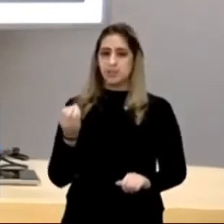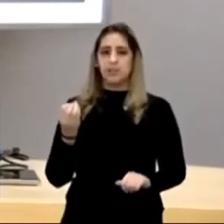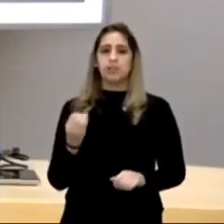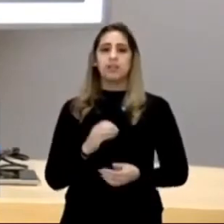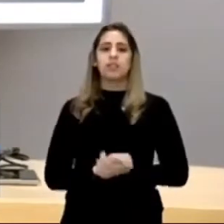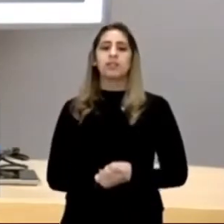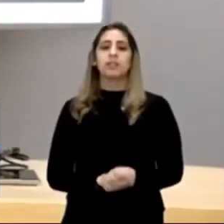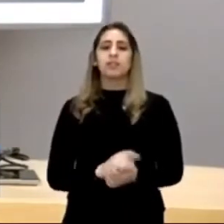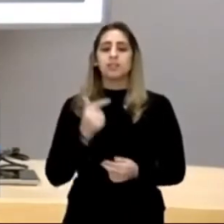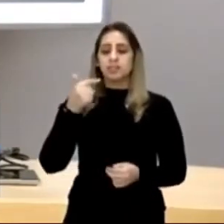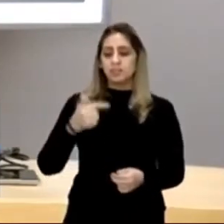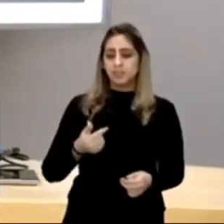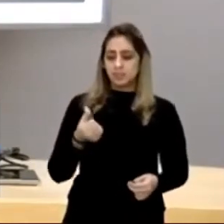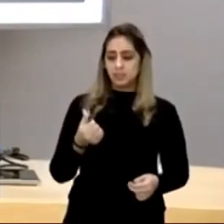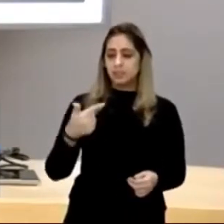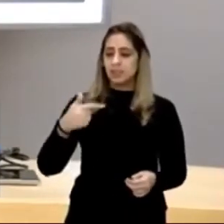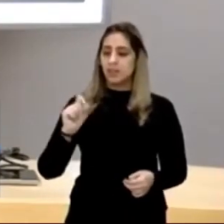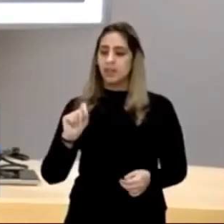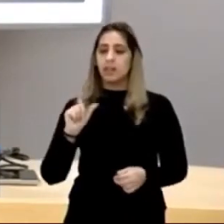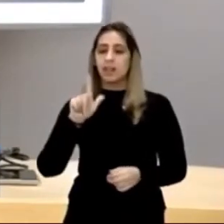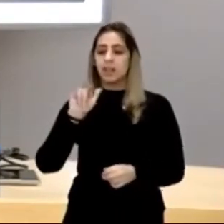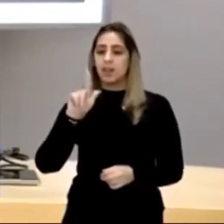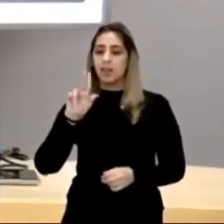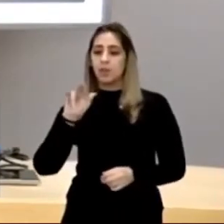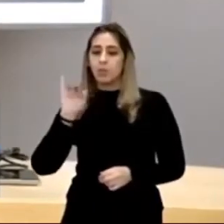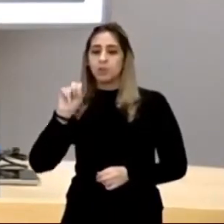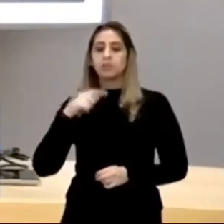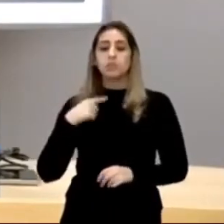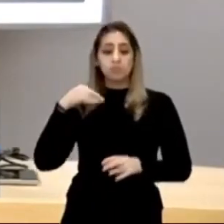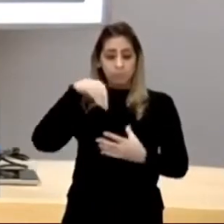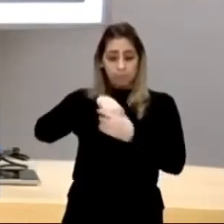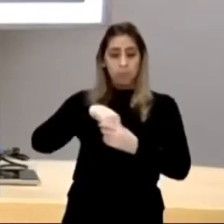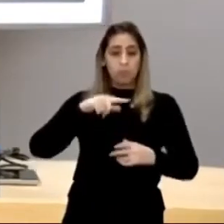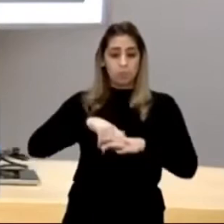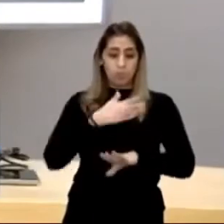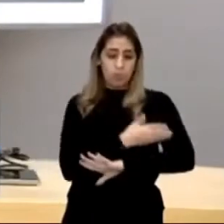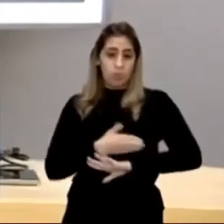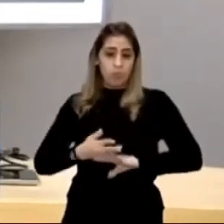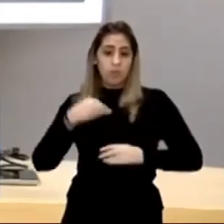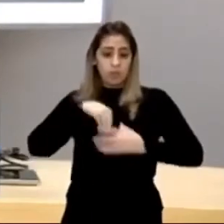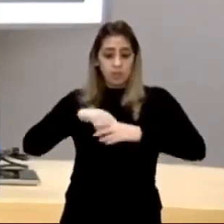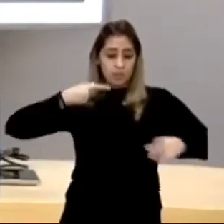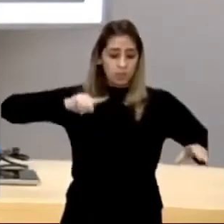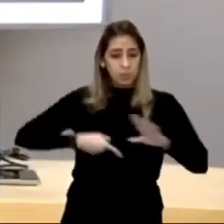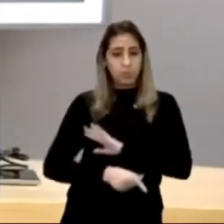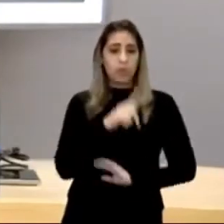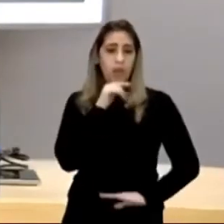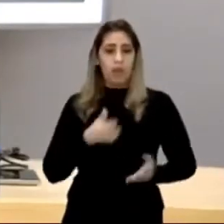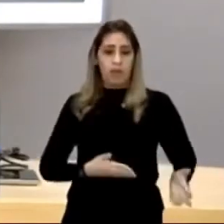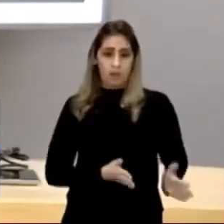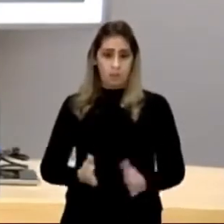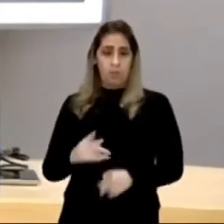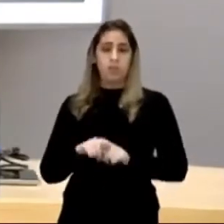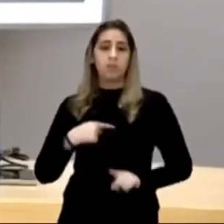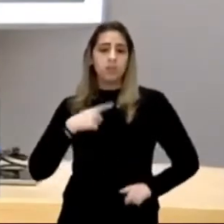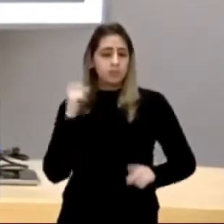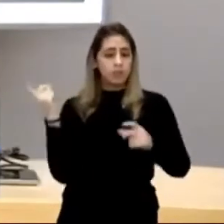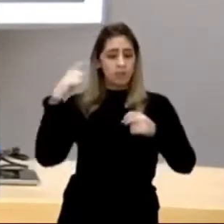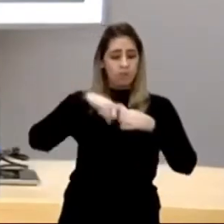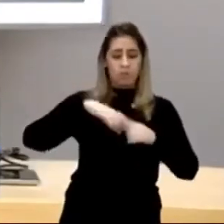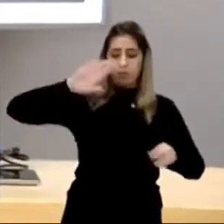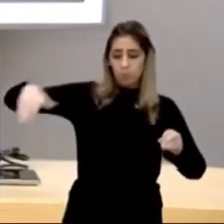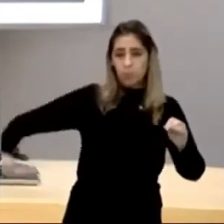ou, 670 léguas, do ponto inicial, para dentro do oceano, dando aquela volta, para ir por